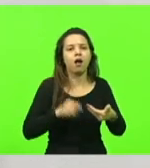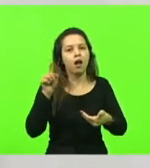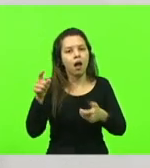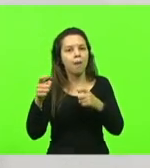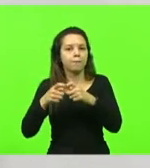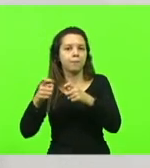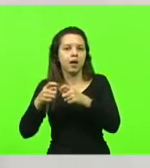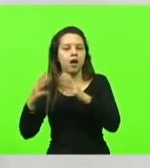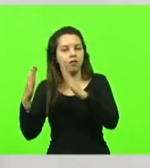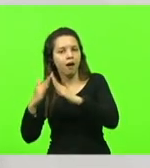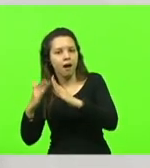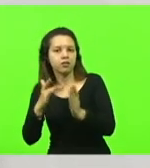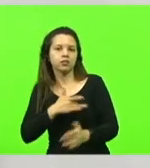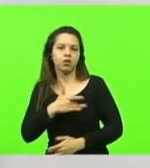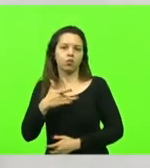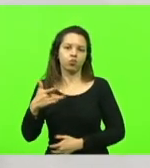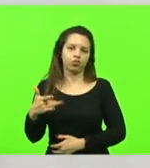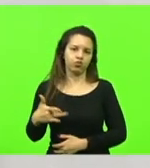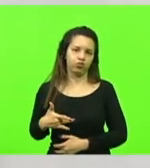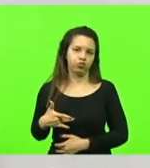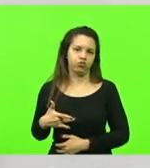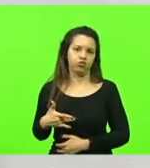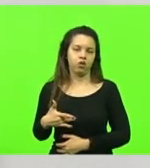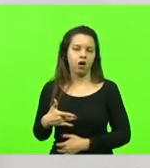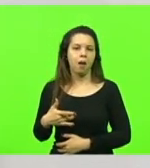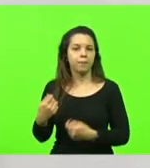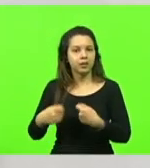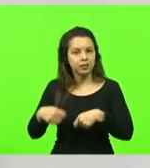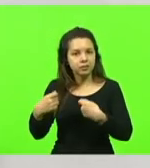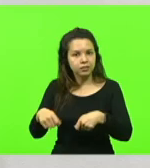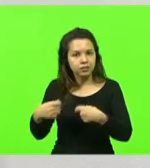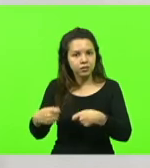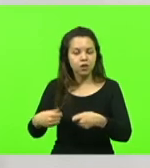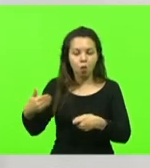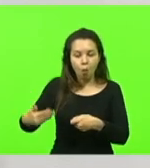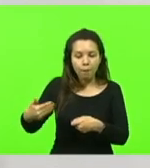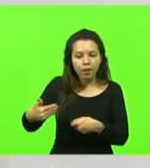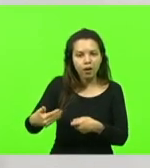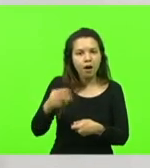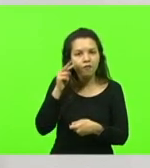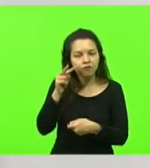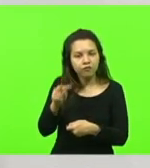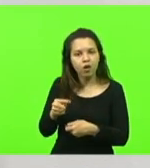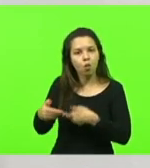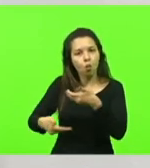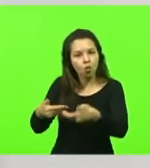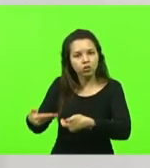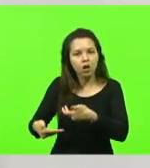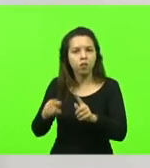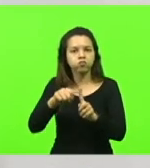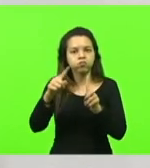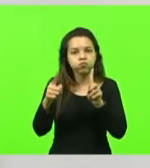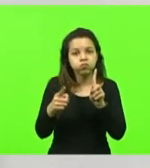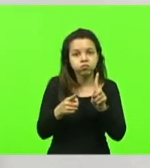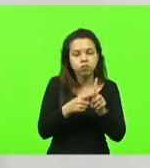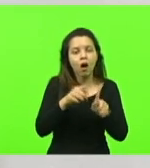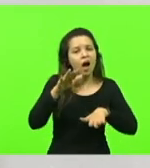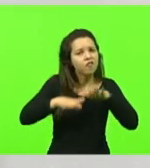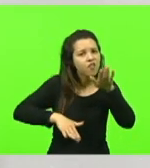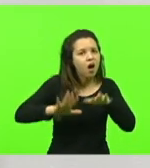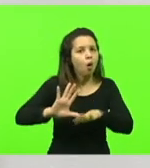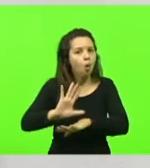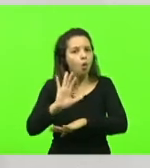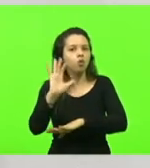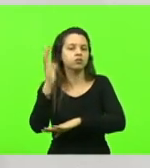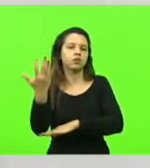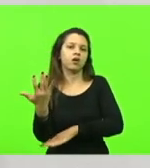para acompanhar gestações, muitas delas que se sabe a prevenção,